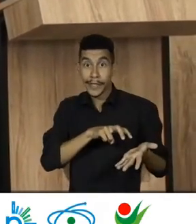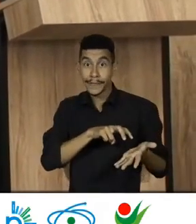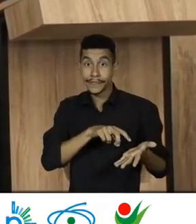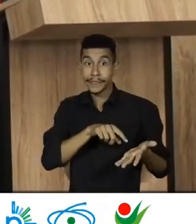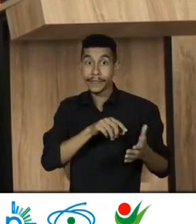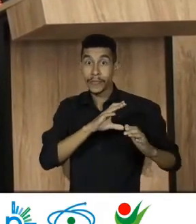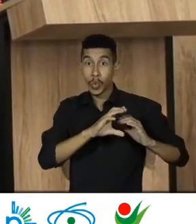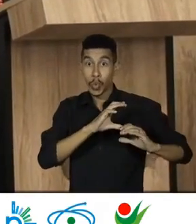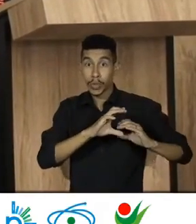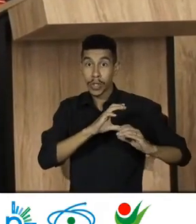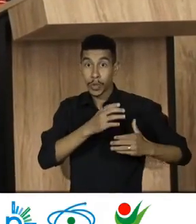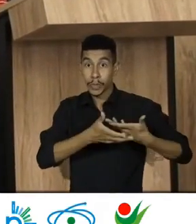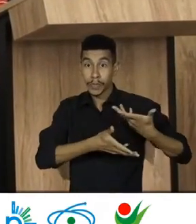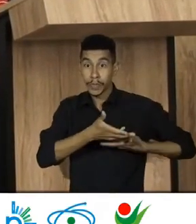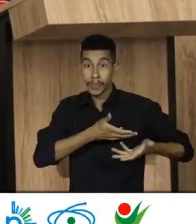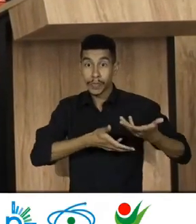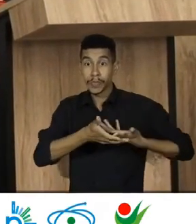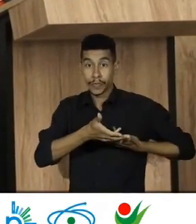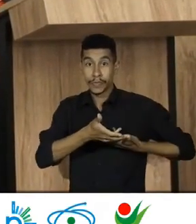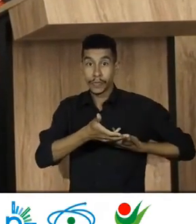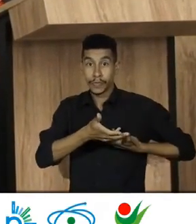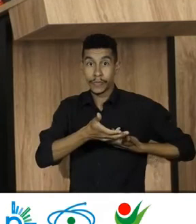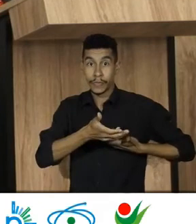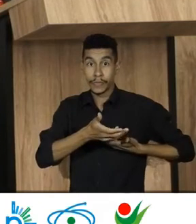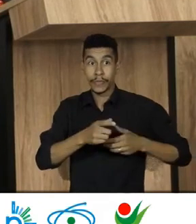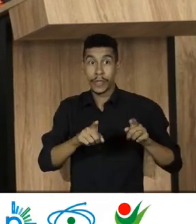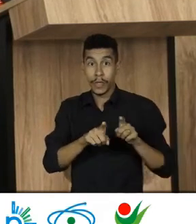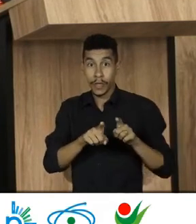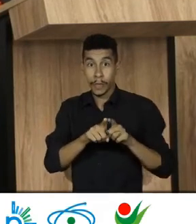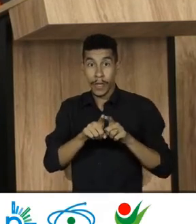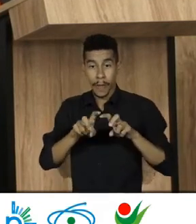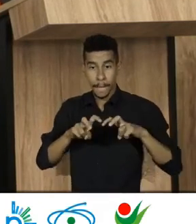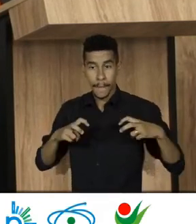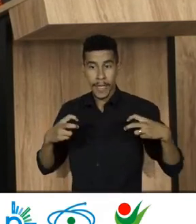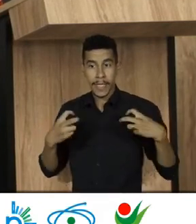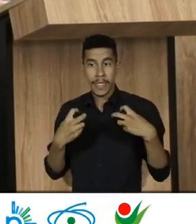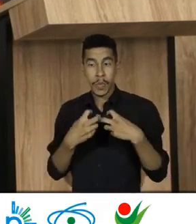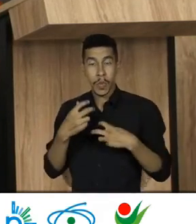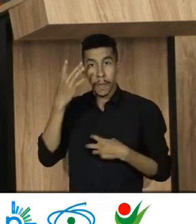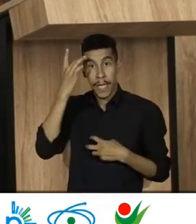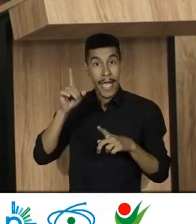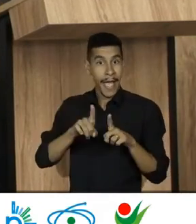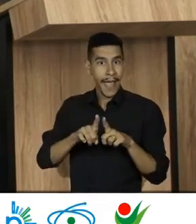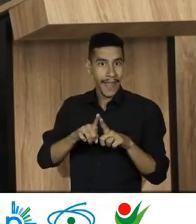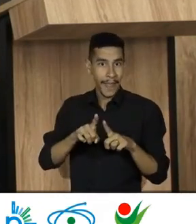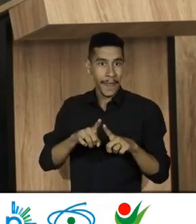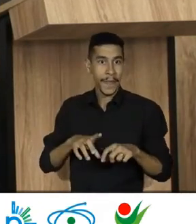comunicações Teremos Teremos a mesa Redonda Amanhã Com